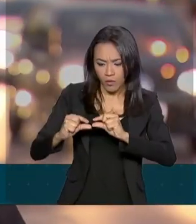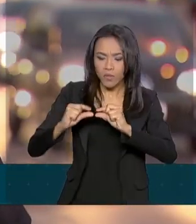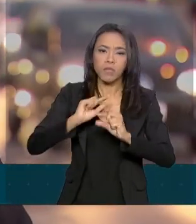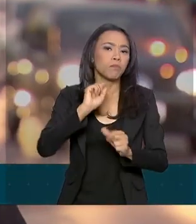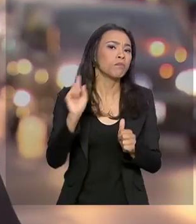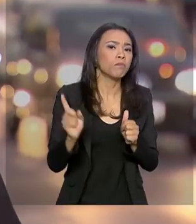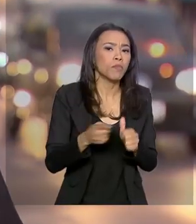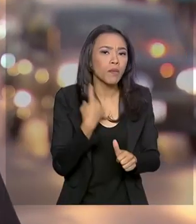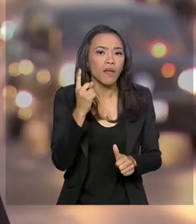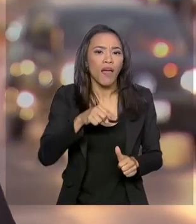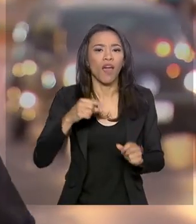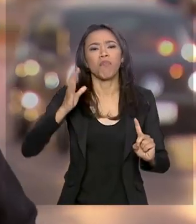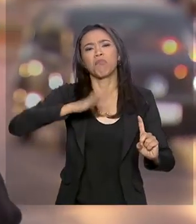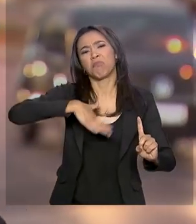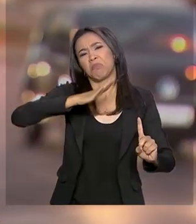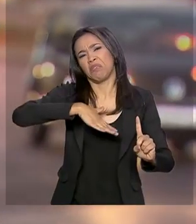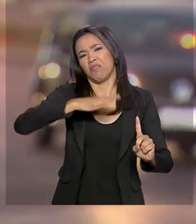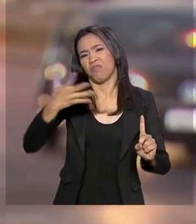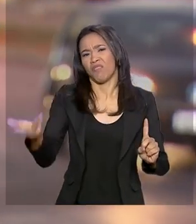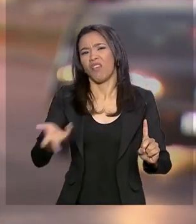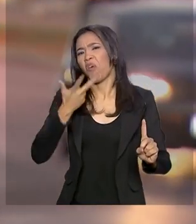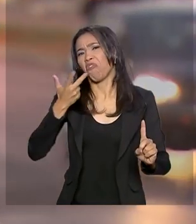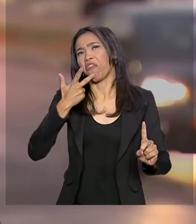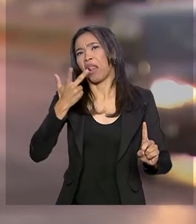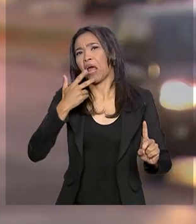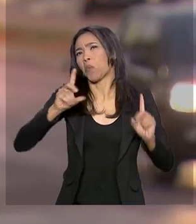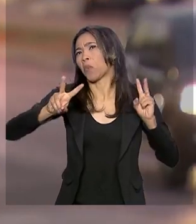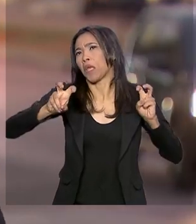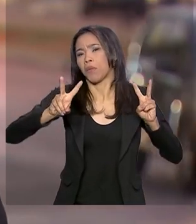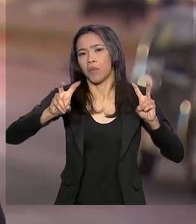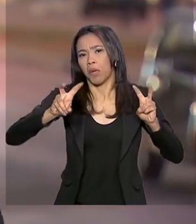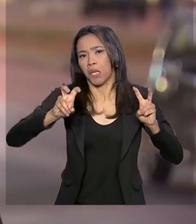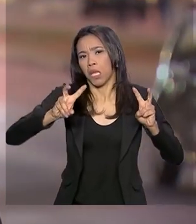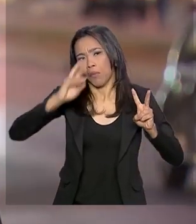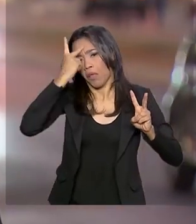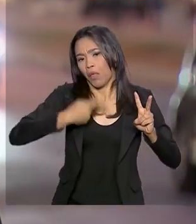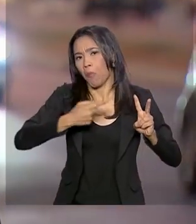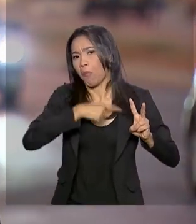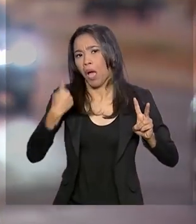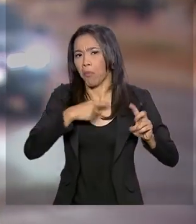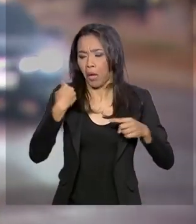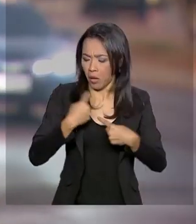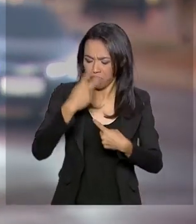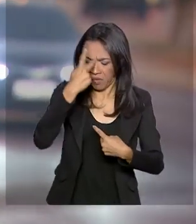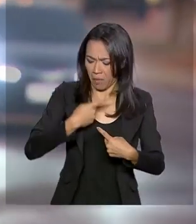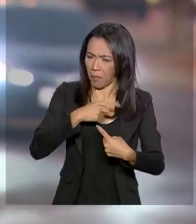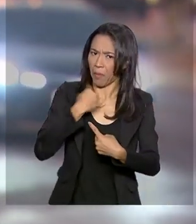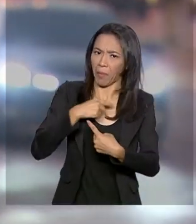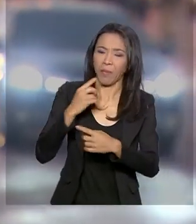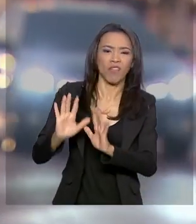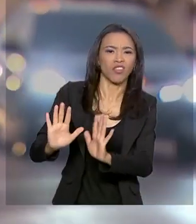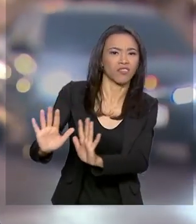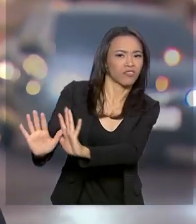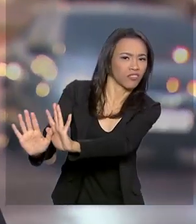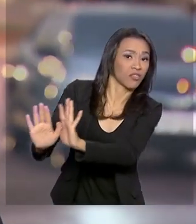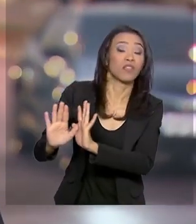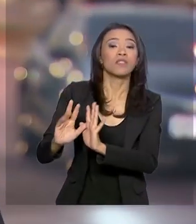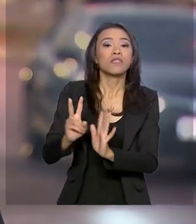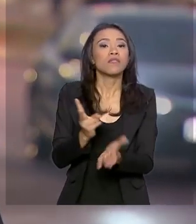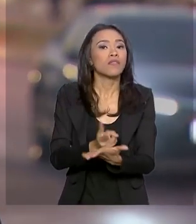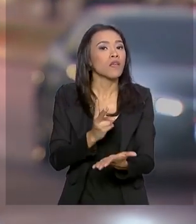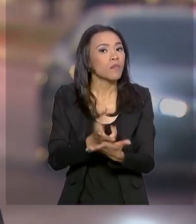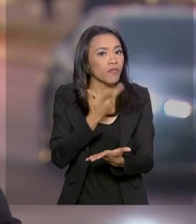é superar o mito de que não se deve falar sobre o assunto. Eles afirmam que o tema suicídio deve ser tratado sempre com